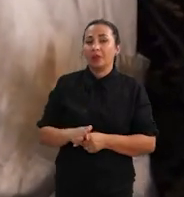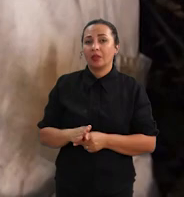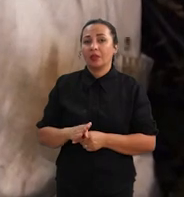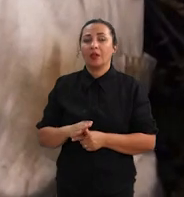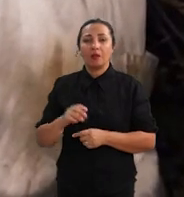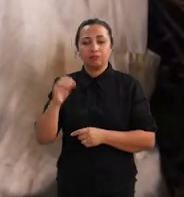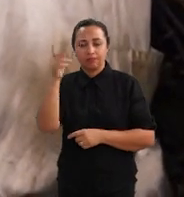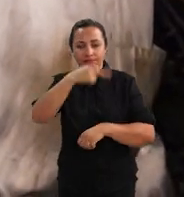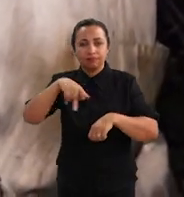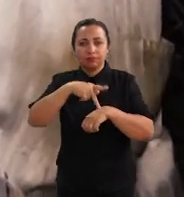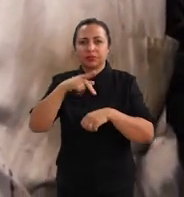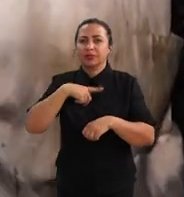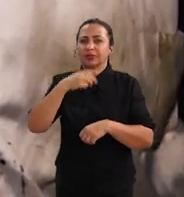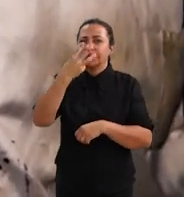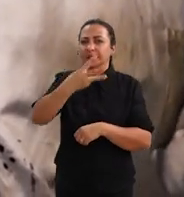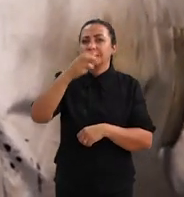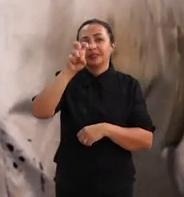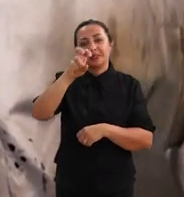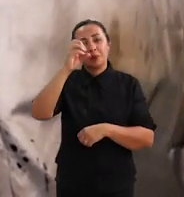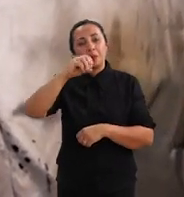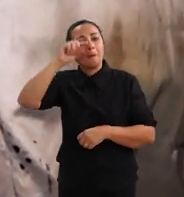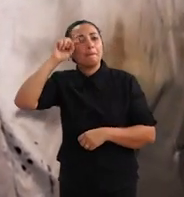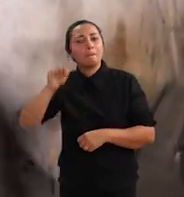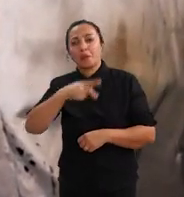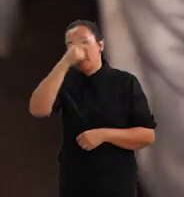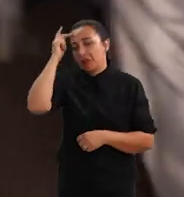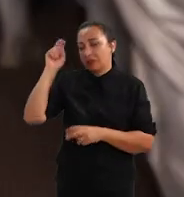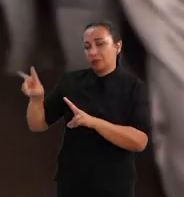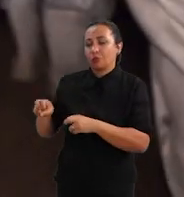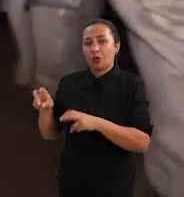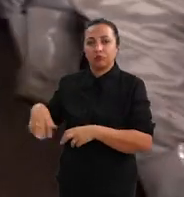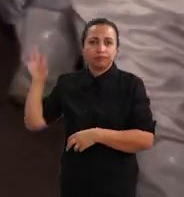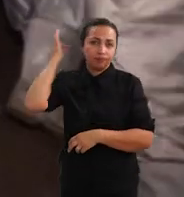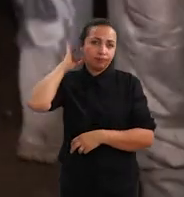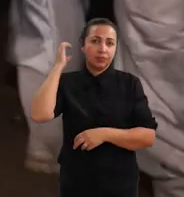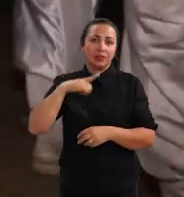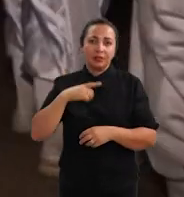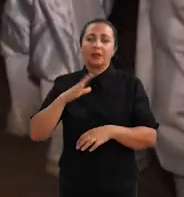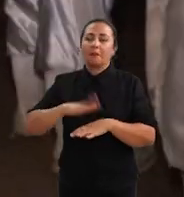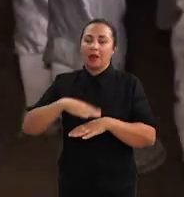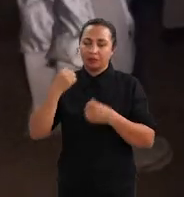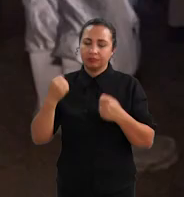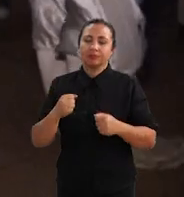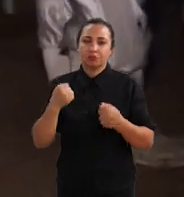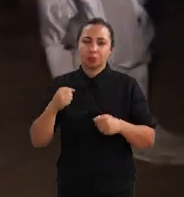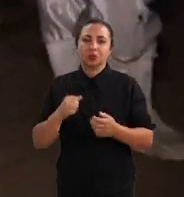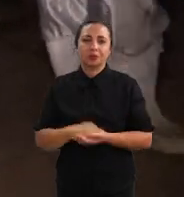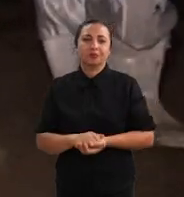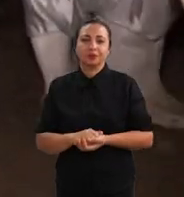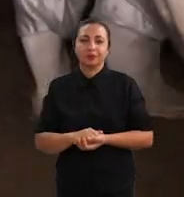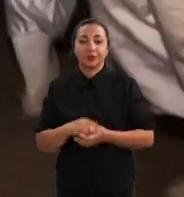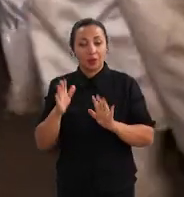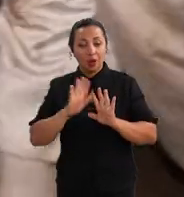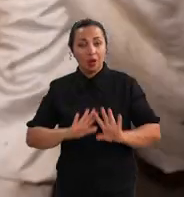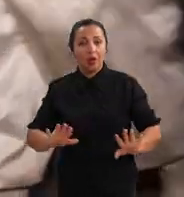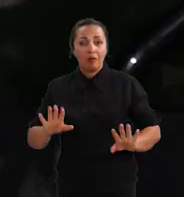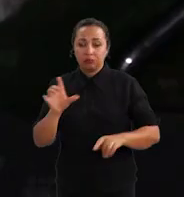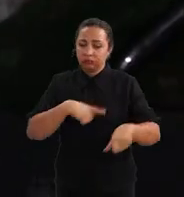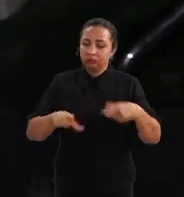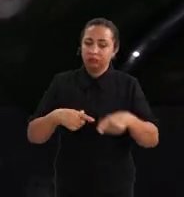o país conta atualmente com 350 mil apicultores e com potencial de ter muito mais. Por enquanto, esse